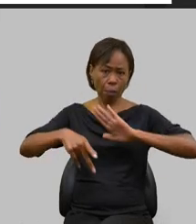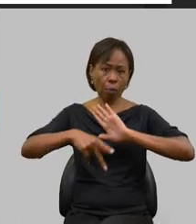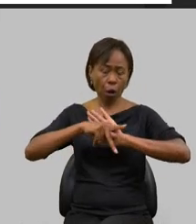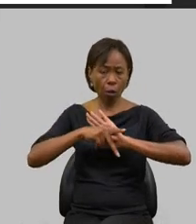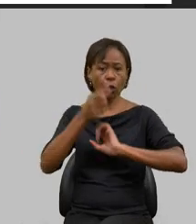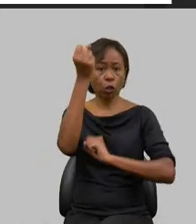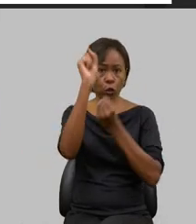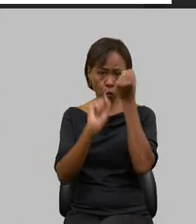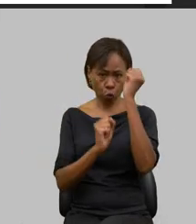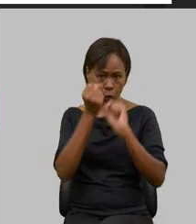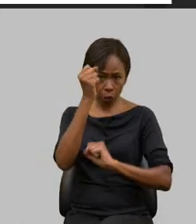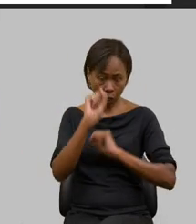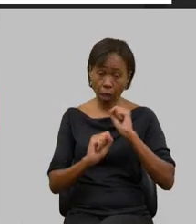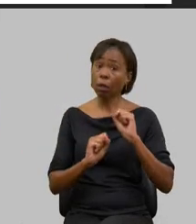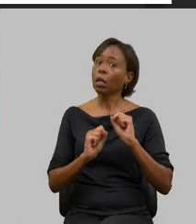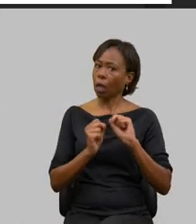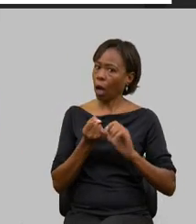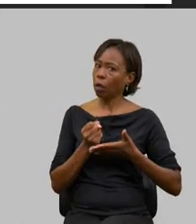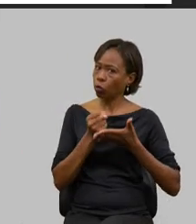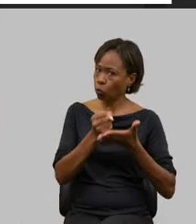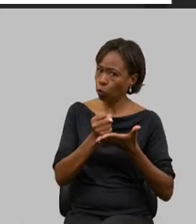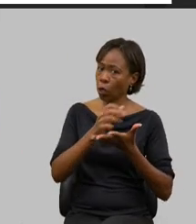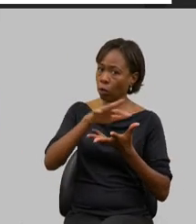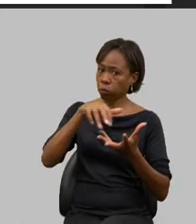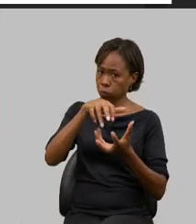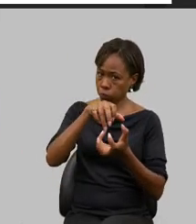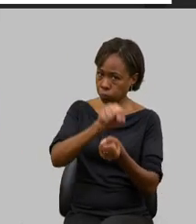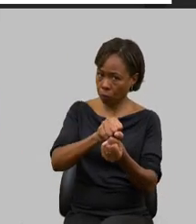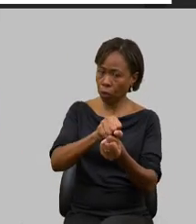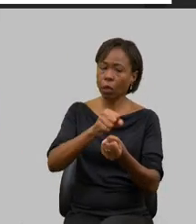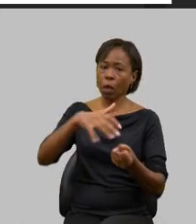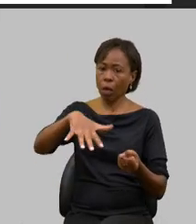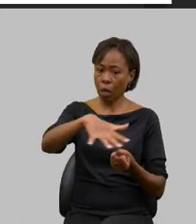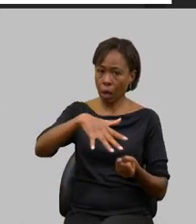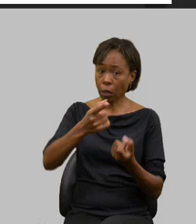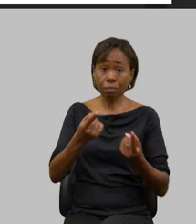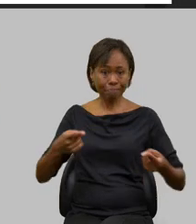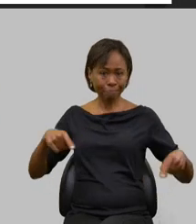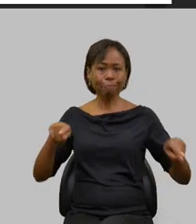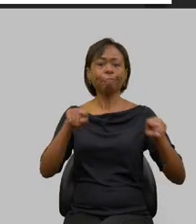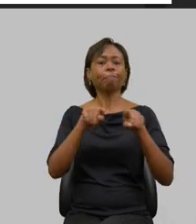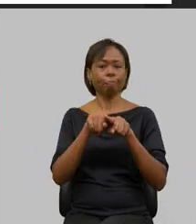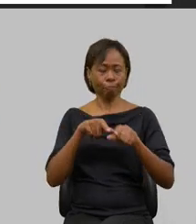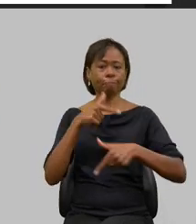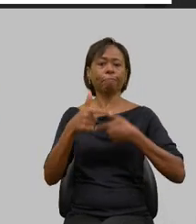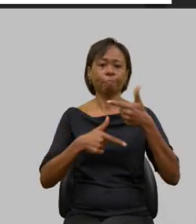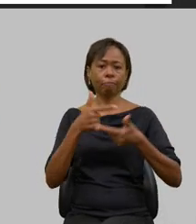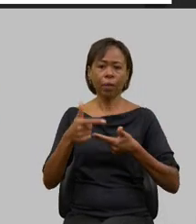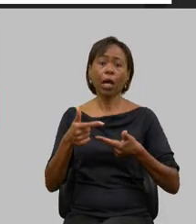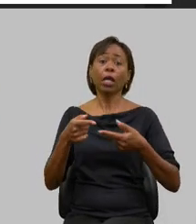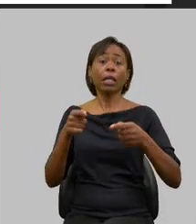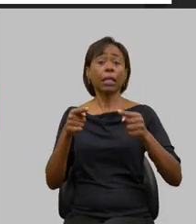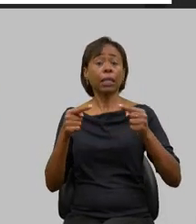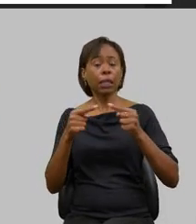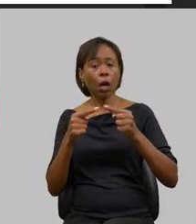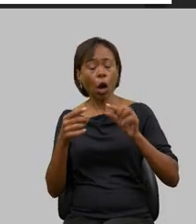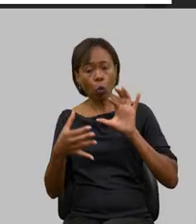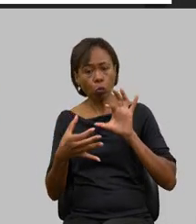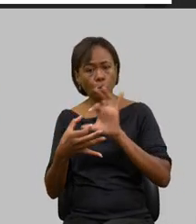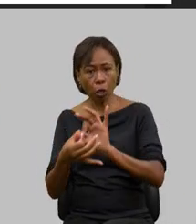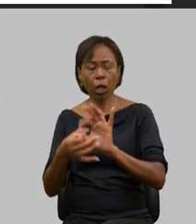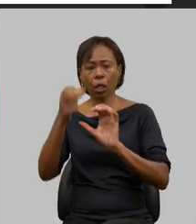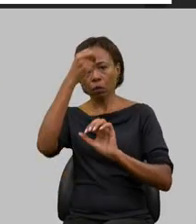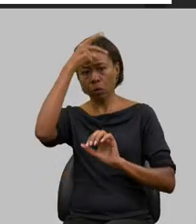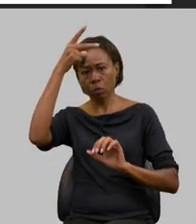também trabalhando a sustentabilidade do setor quando a gente trabalha em parceria e aí nós envolvemos as prefeituras envolvemos a